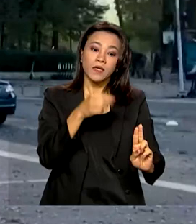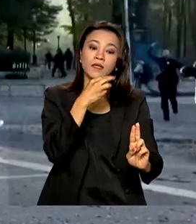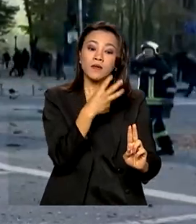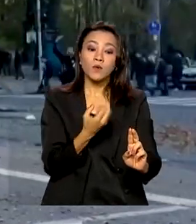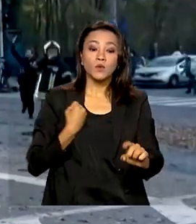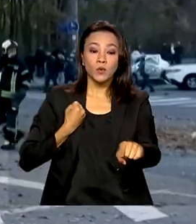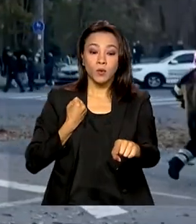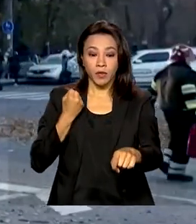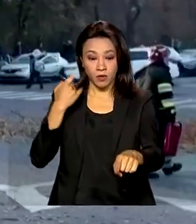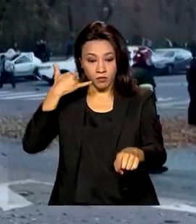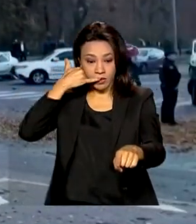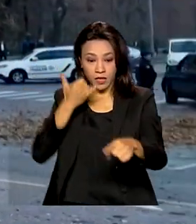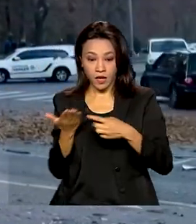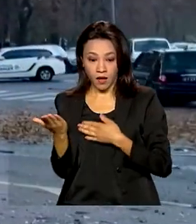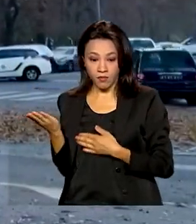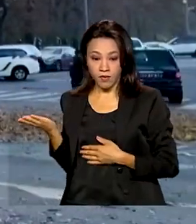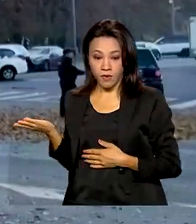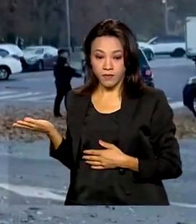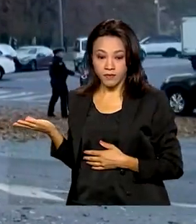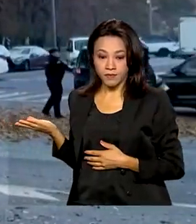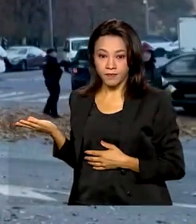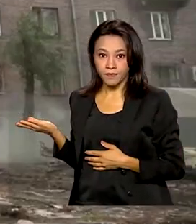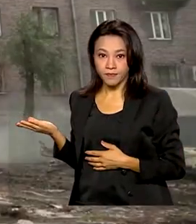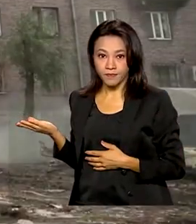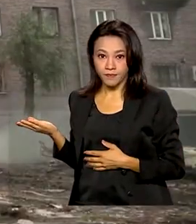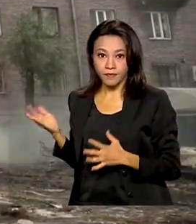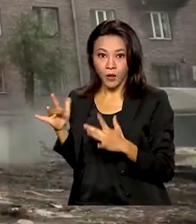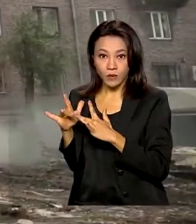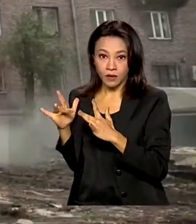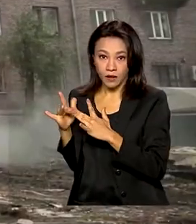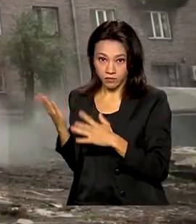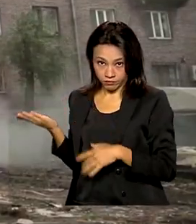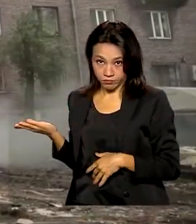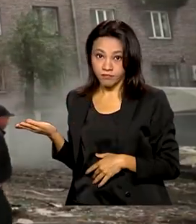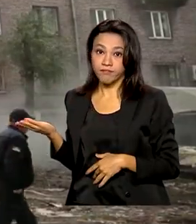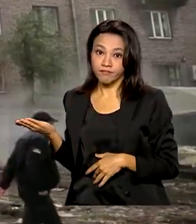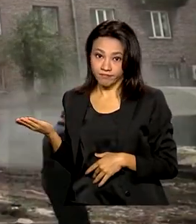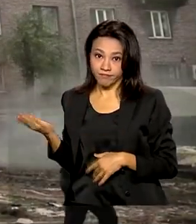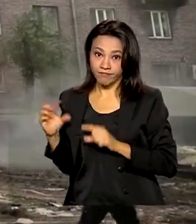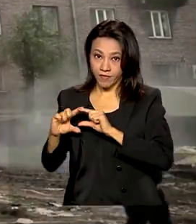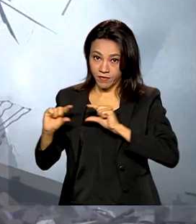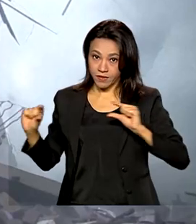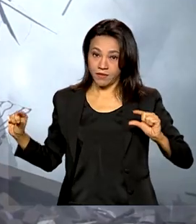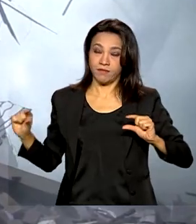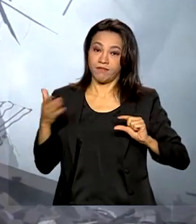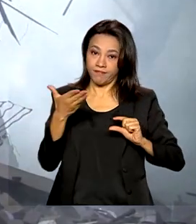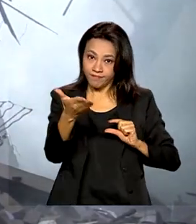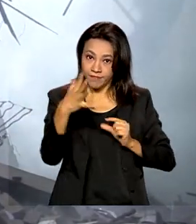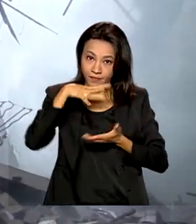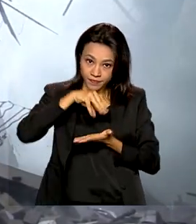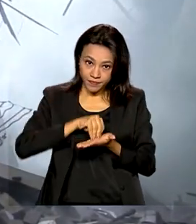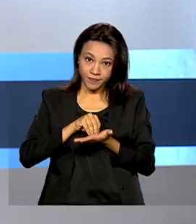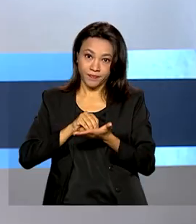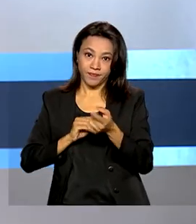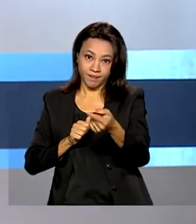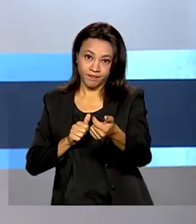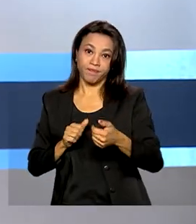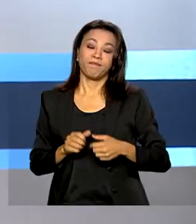384 5484. O telefone está aqui também na sua tela.